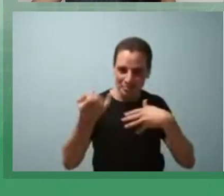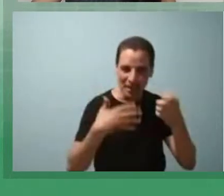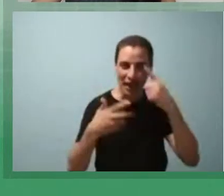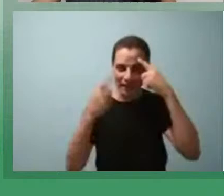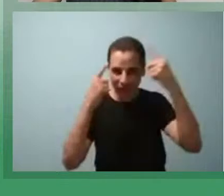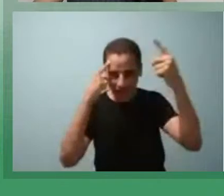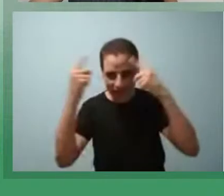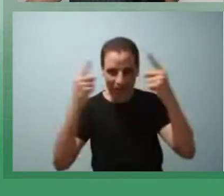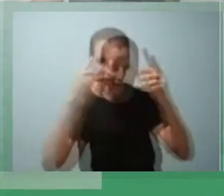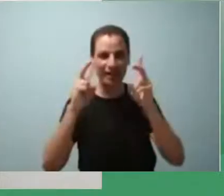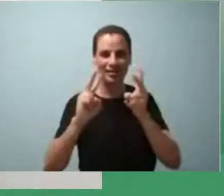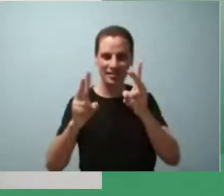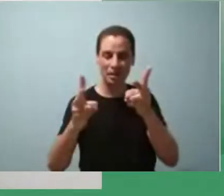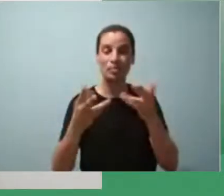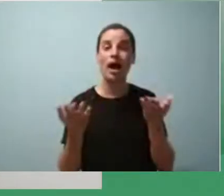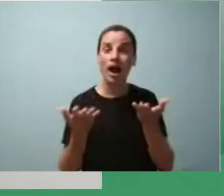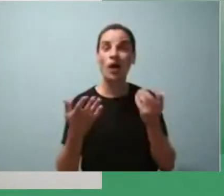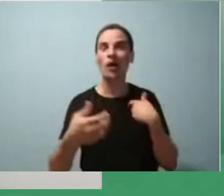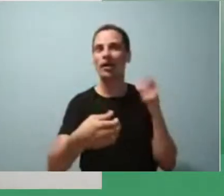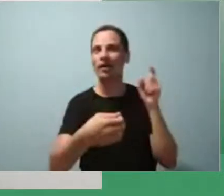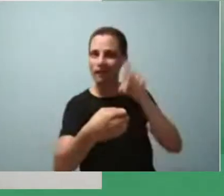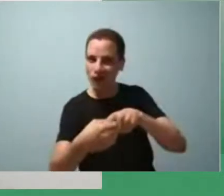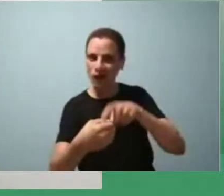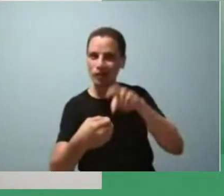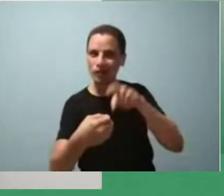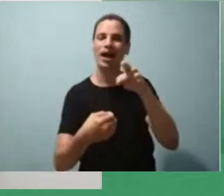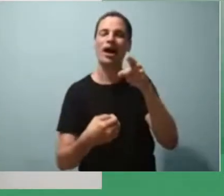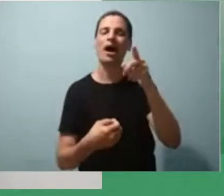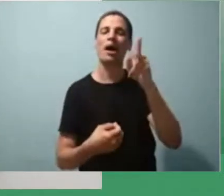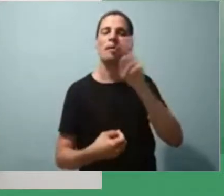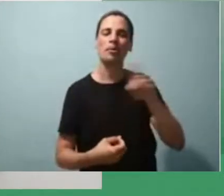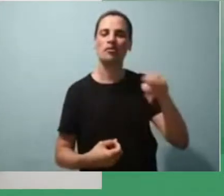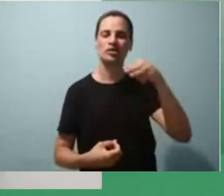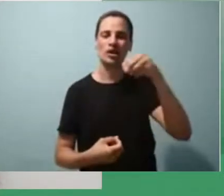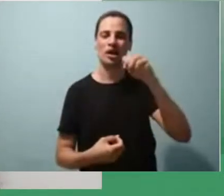né? Passa agora a palavra para a professora Marcela.